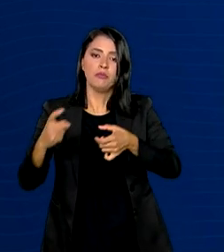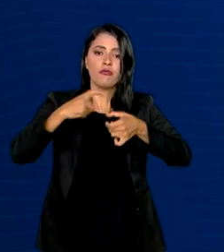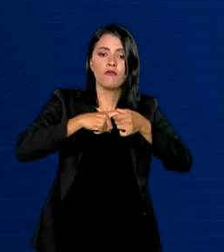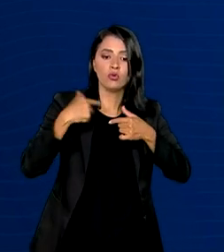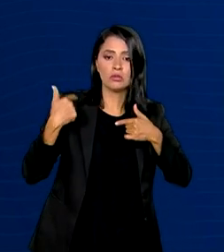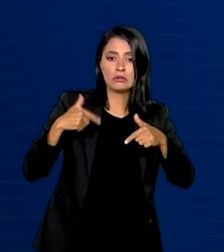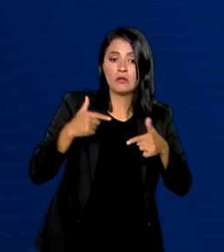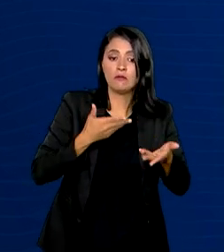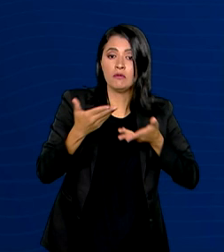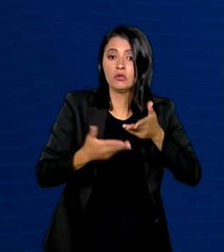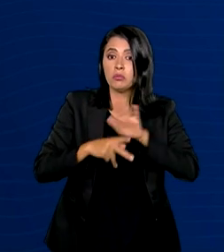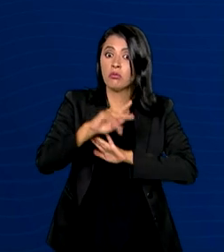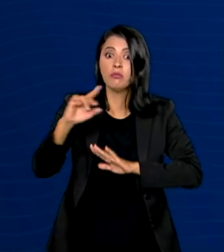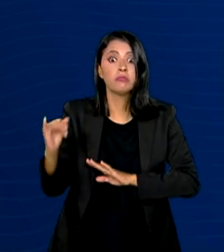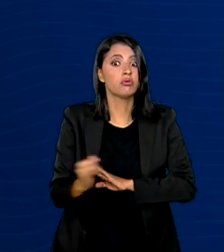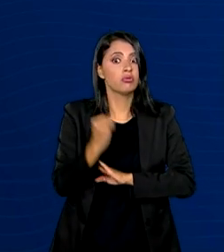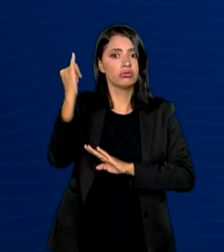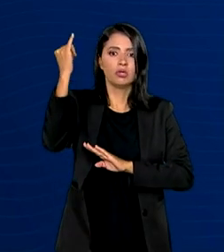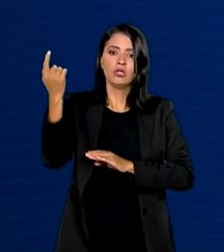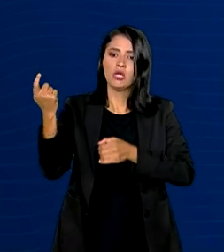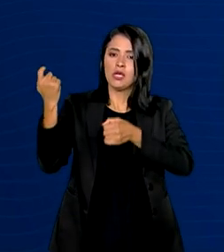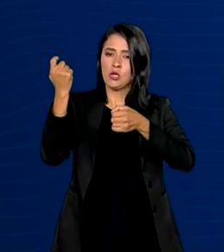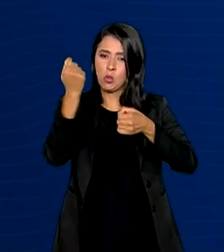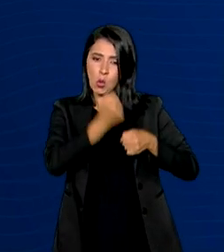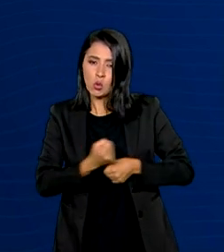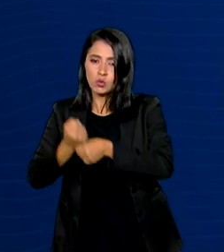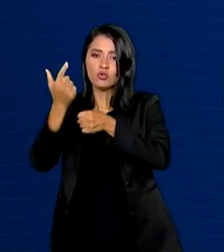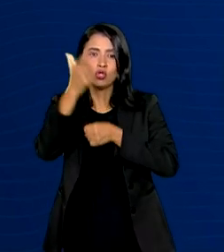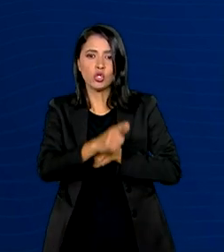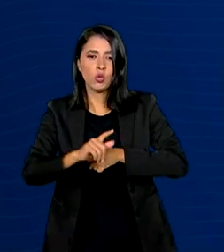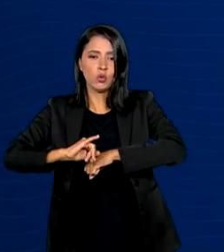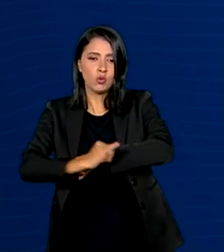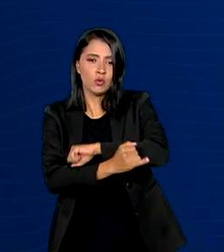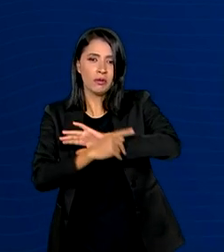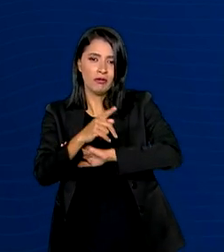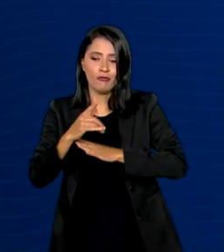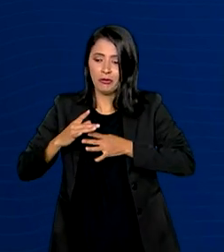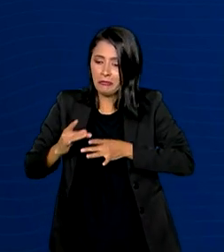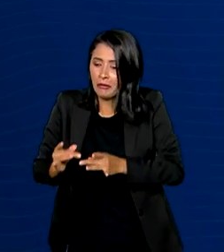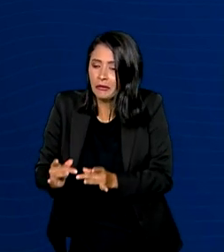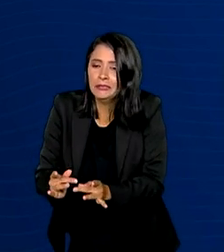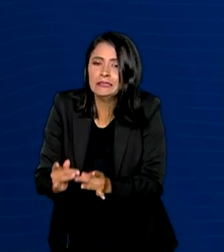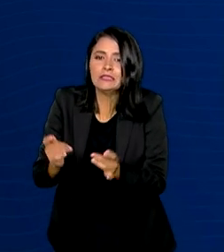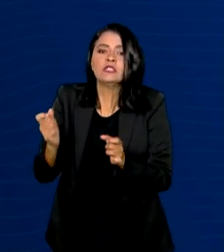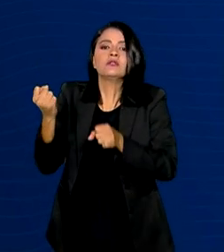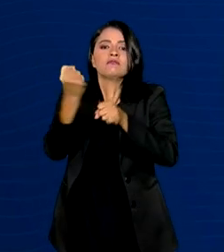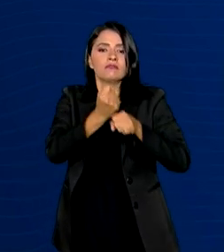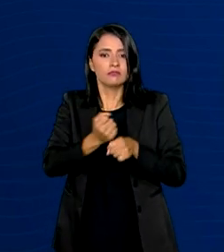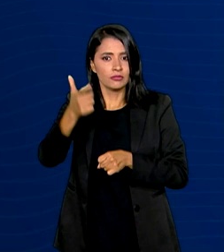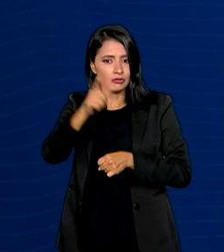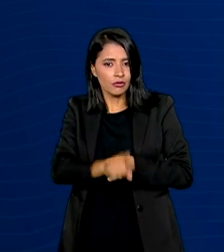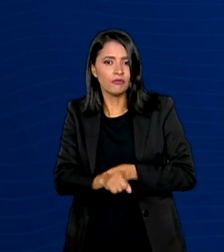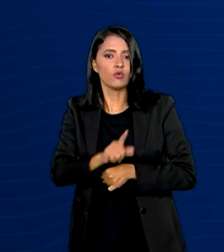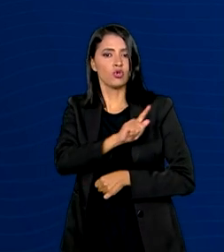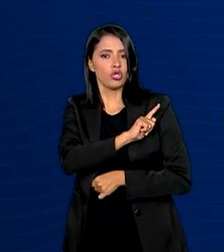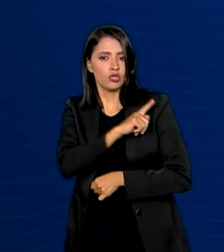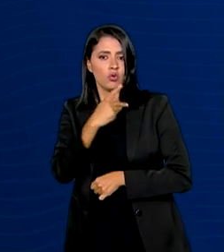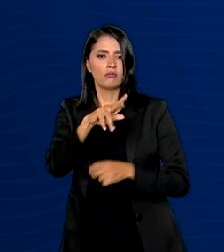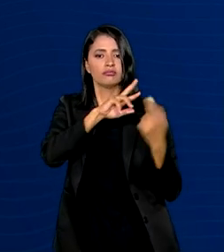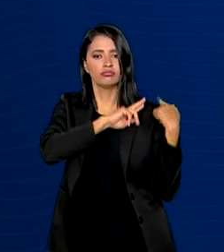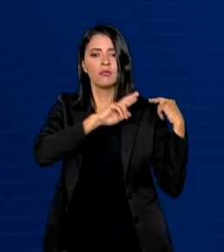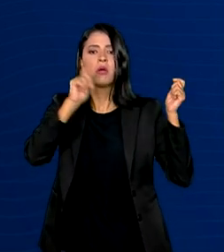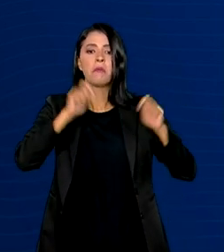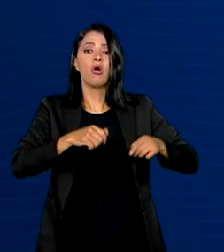essenciais e reconstruir a infraestrutura destruída pelas calamidades. Os gestores públicos responsáveis poderão fazer a